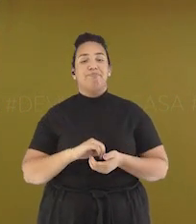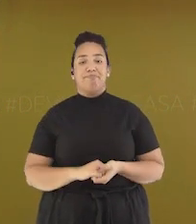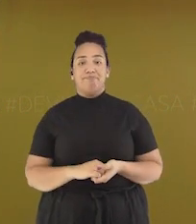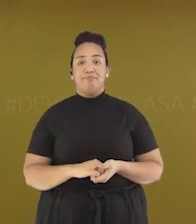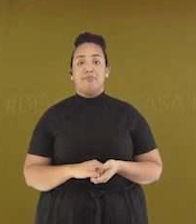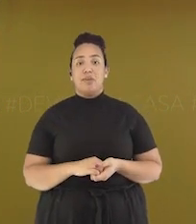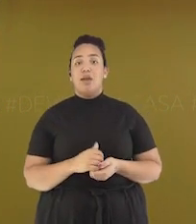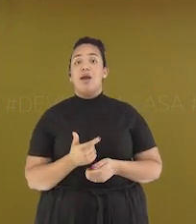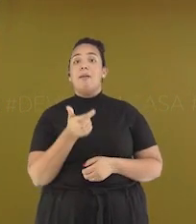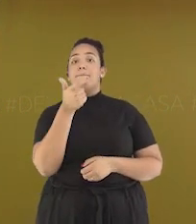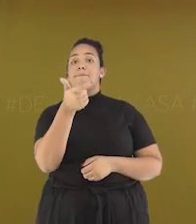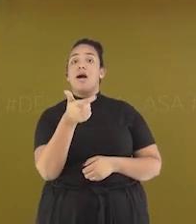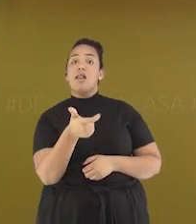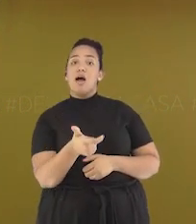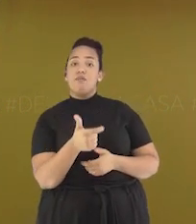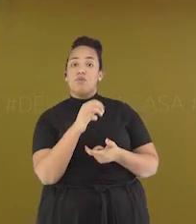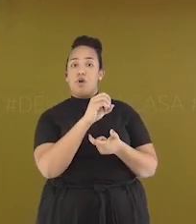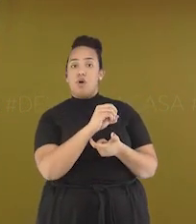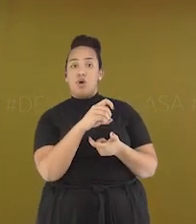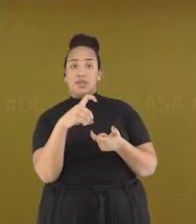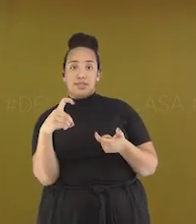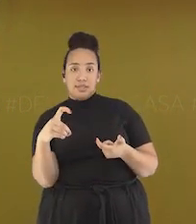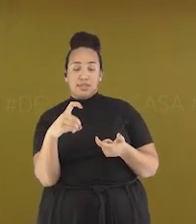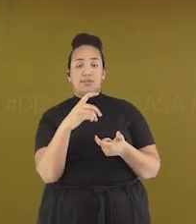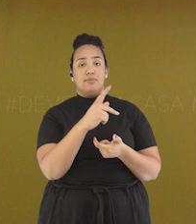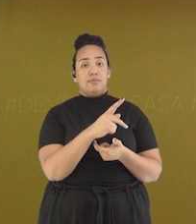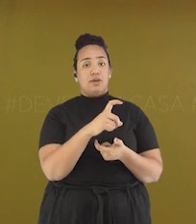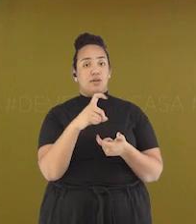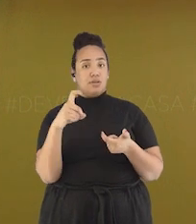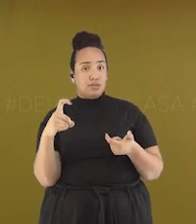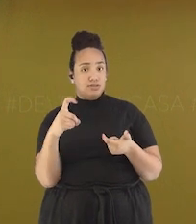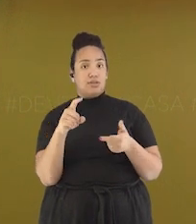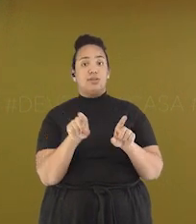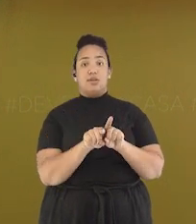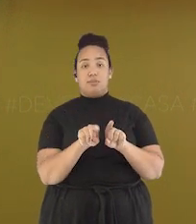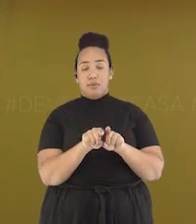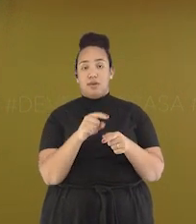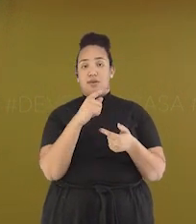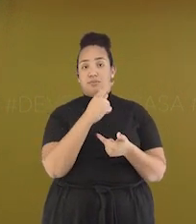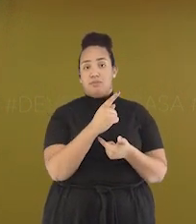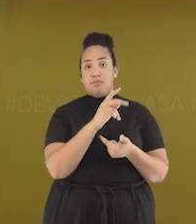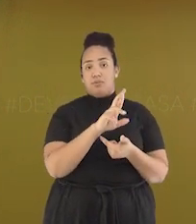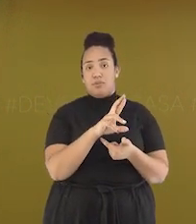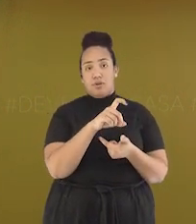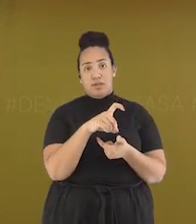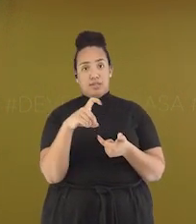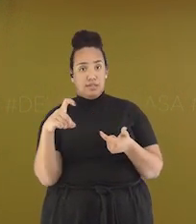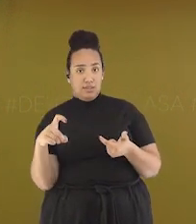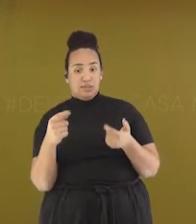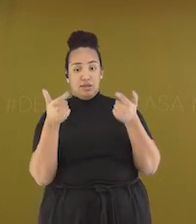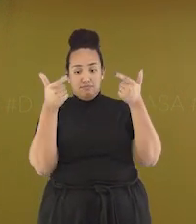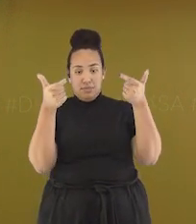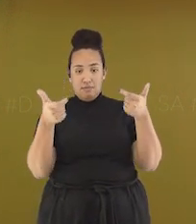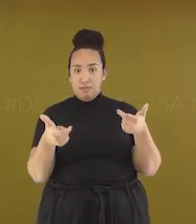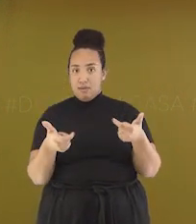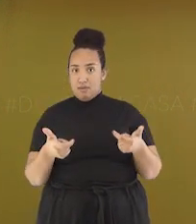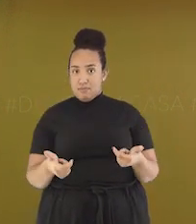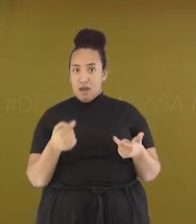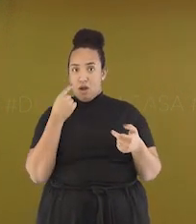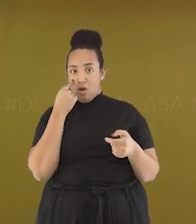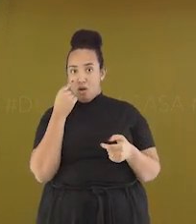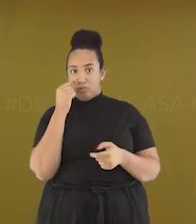Encontre as palavras oxítonas Paroxítonas e proparoxítonas na letra de canção E separe